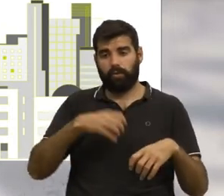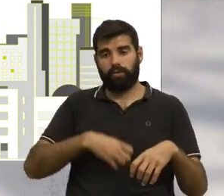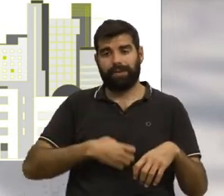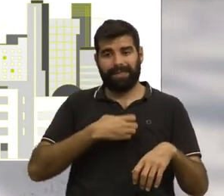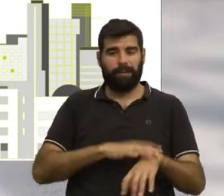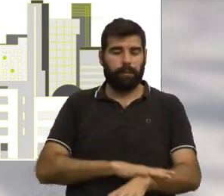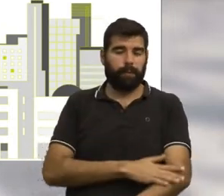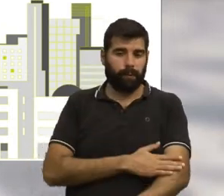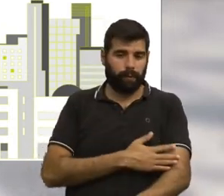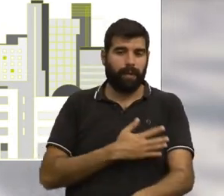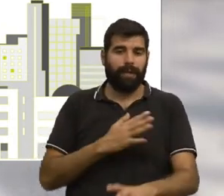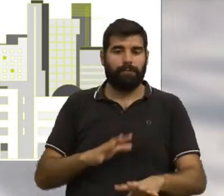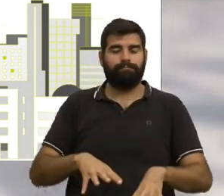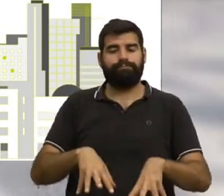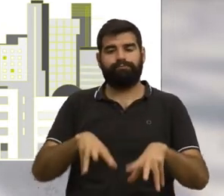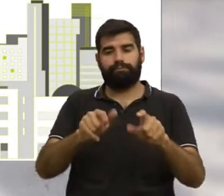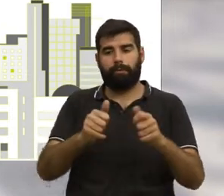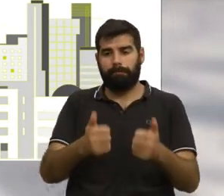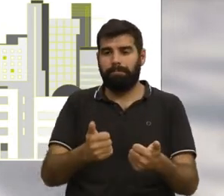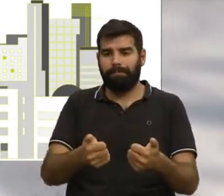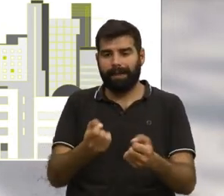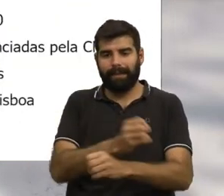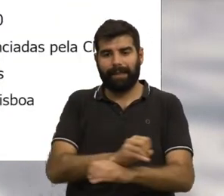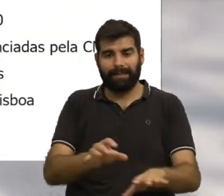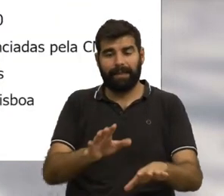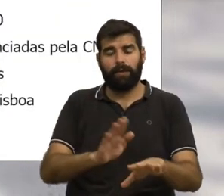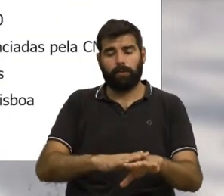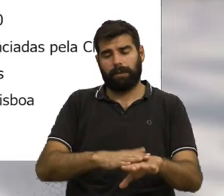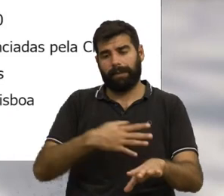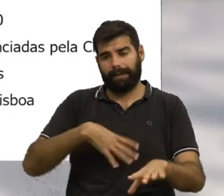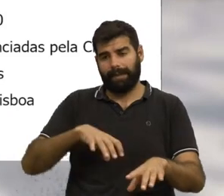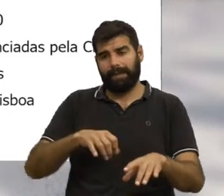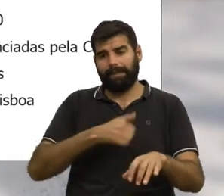cognitivo saudável das nossas crianças e nós queremos uma cidade mais verde.